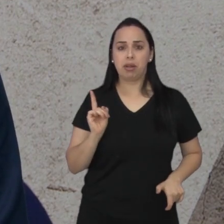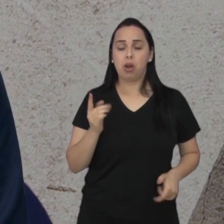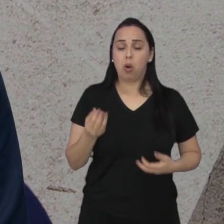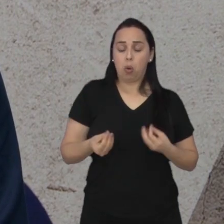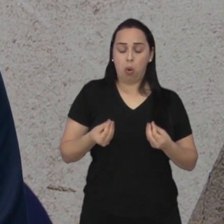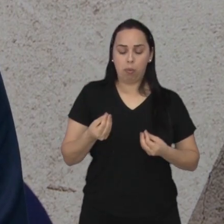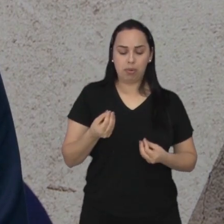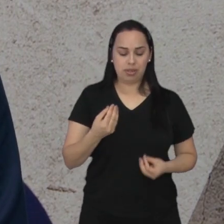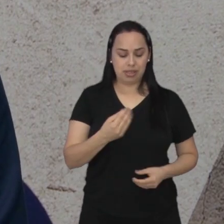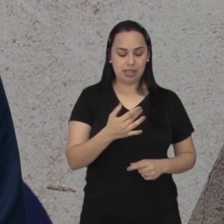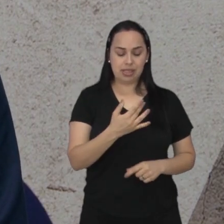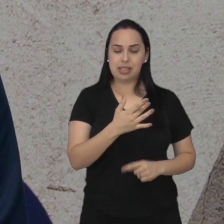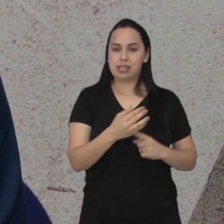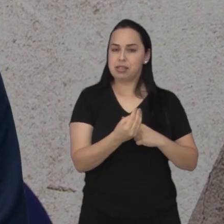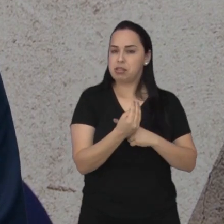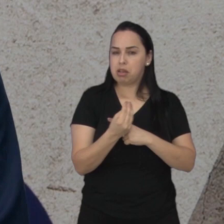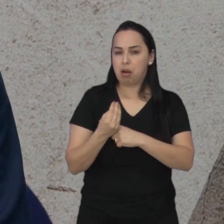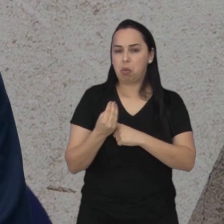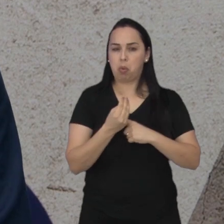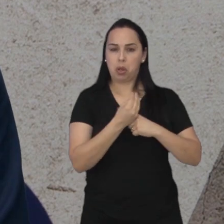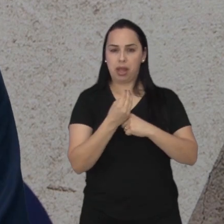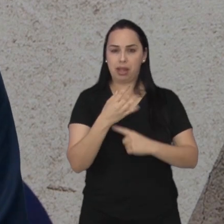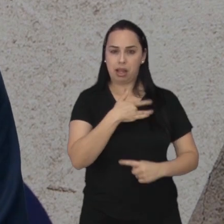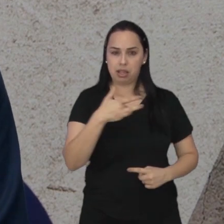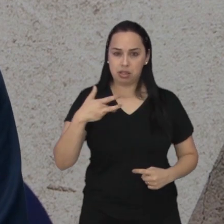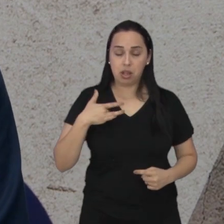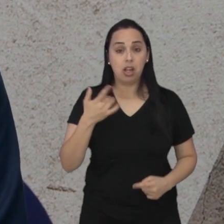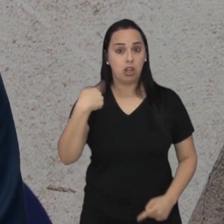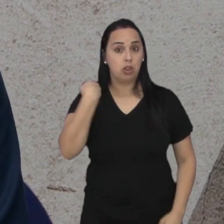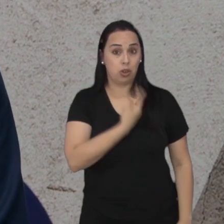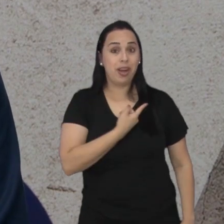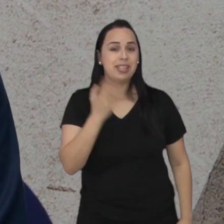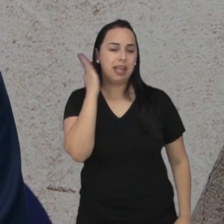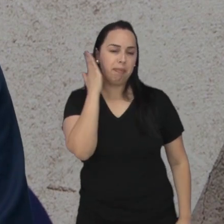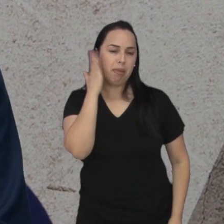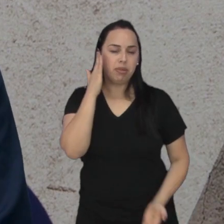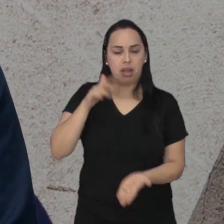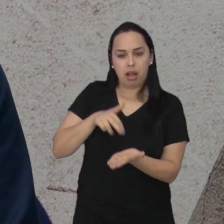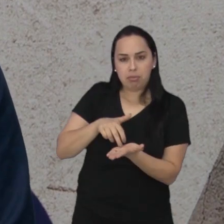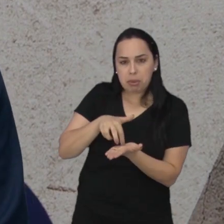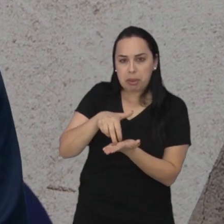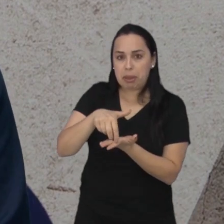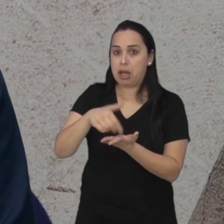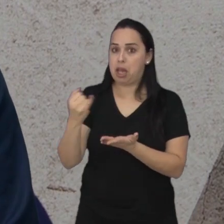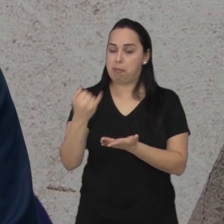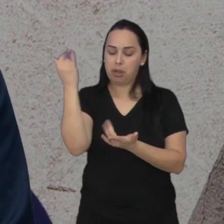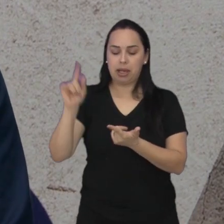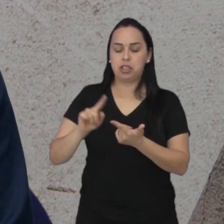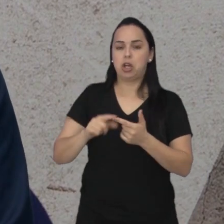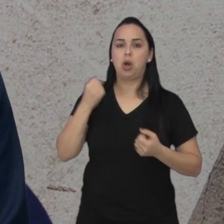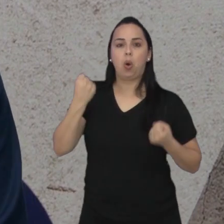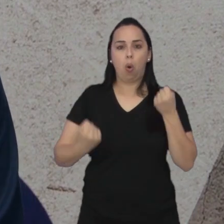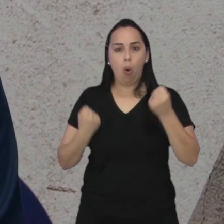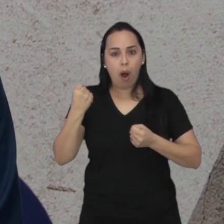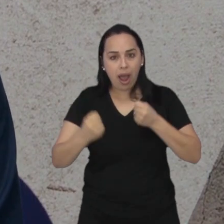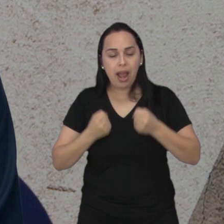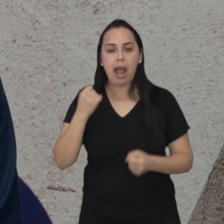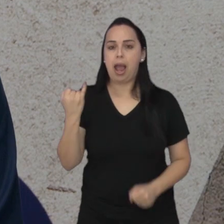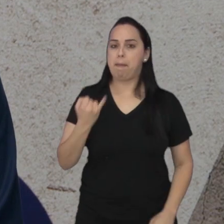como melhorar a sua saúde, a gente sabe que a caminhada é importante, que a corrida é importante, que a prática de atividade física